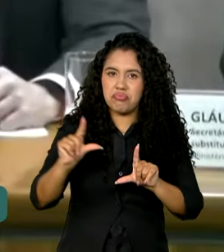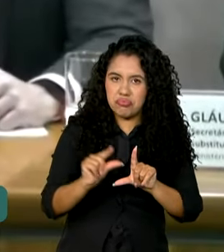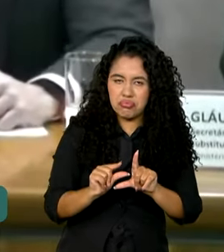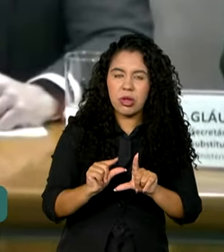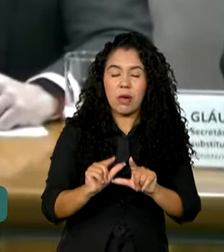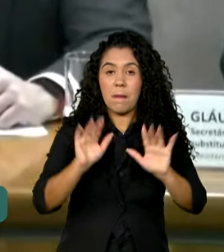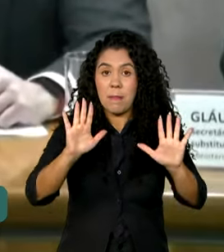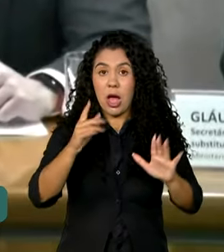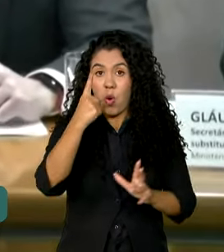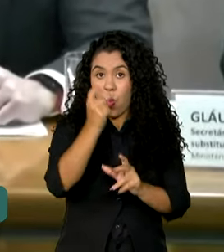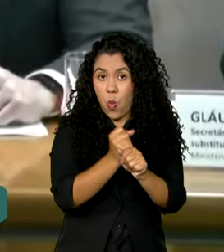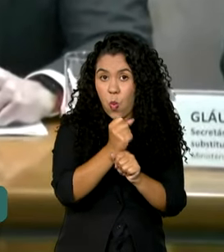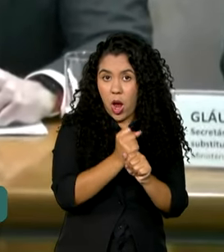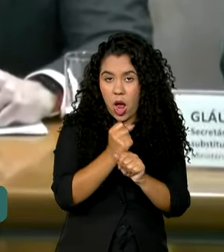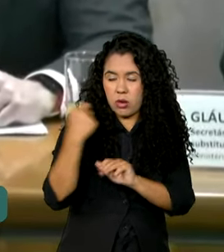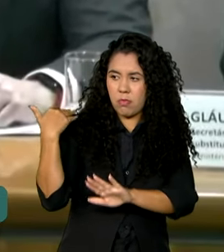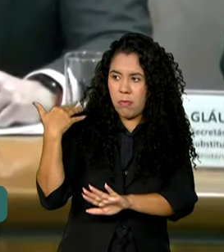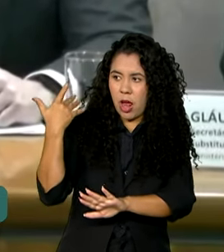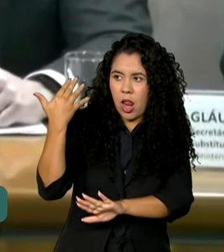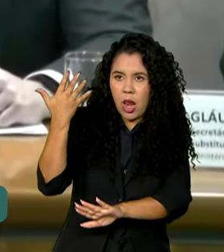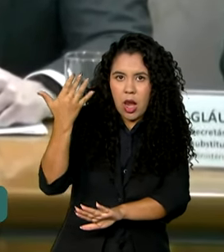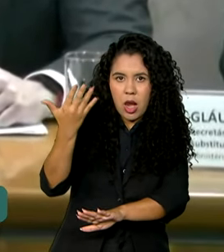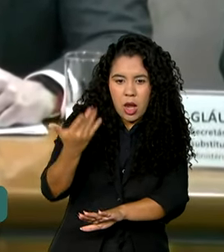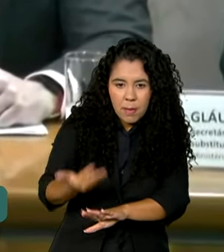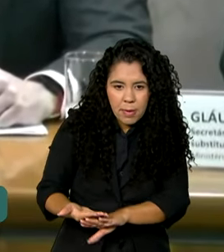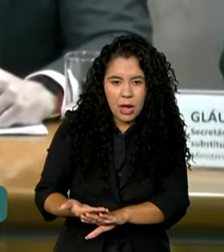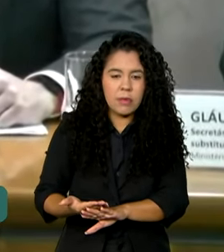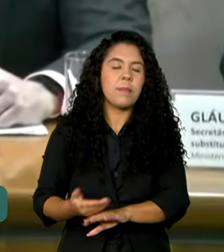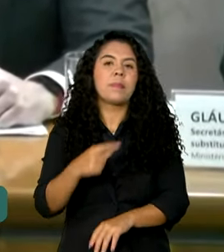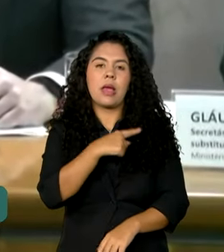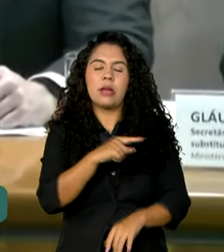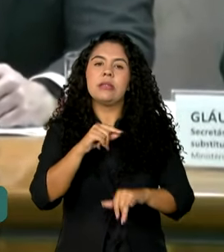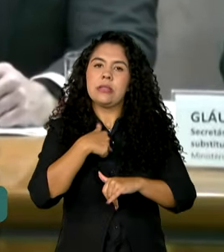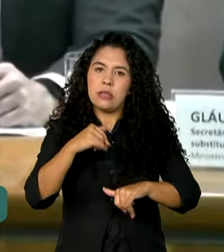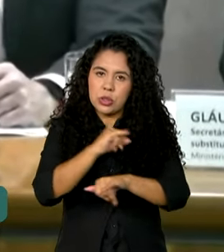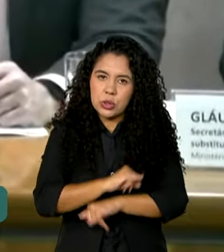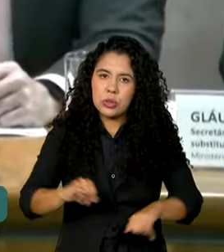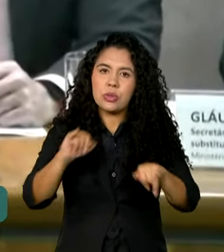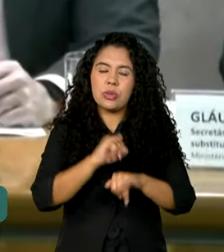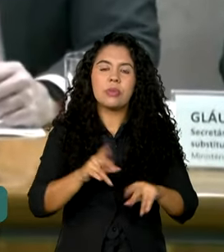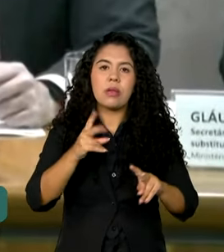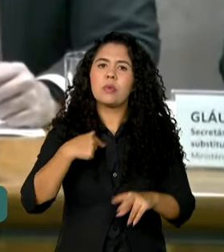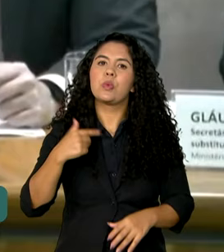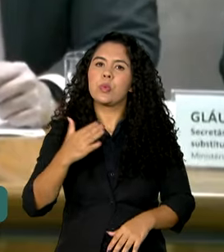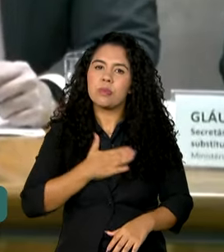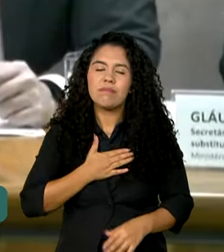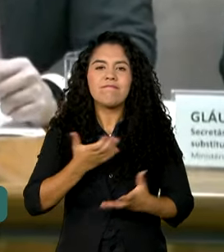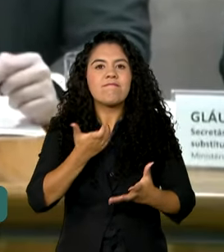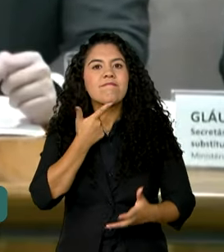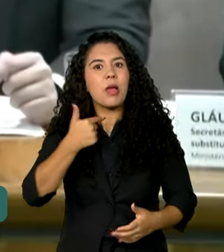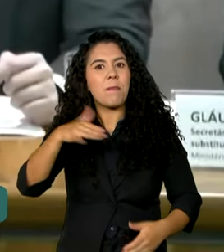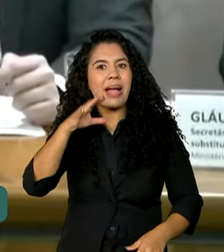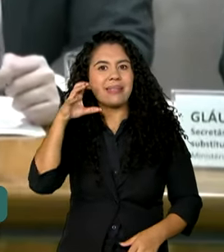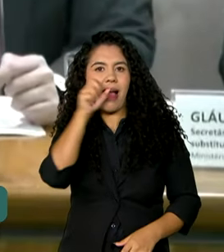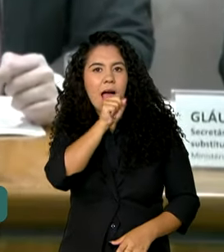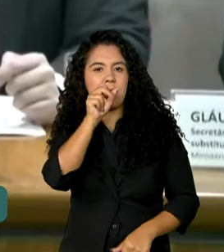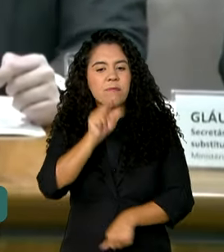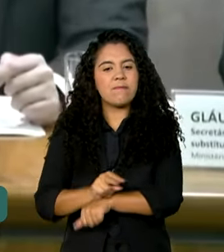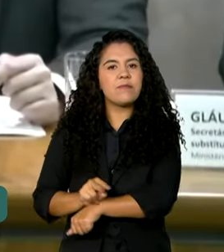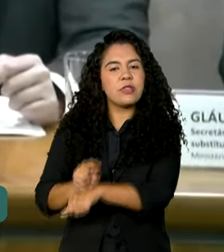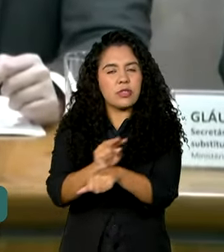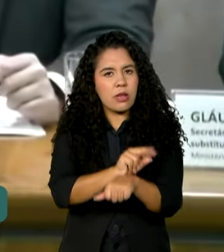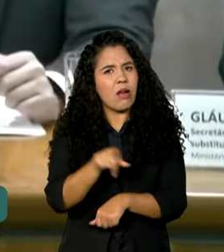De um ano para cá, e a gente sempre diz isso, a gente gostaria de fazer o ajuste fiscal o mais rápido possível. E vocês